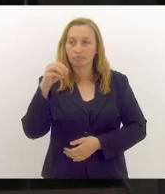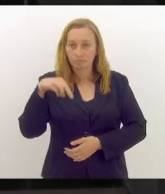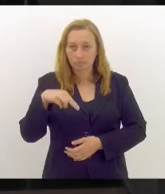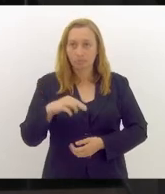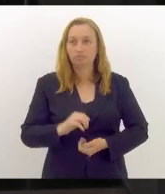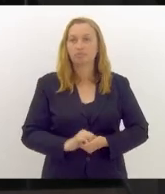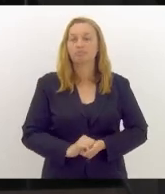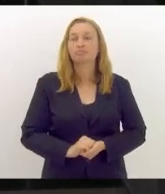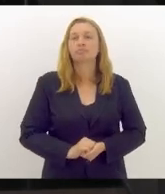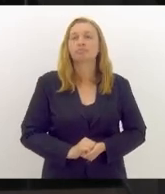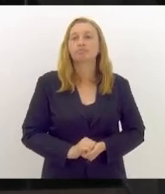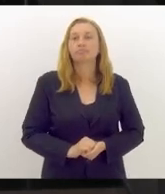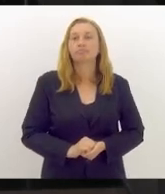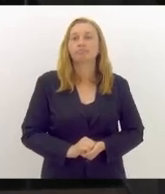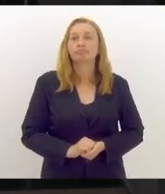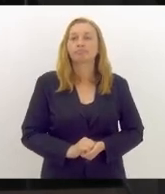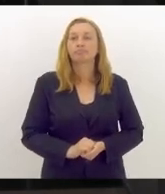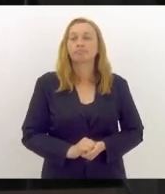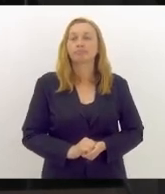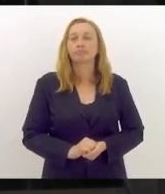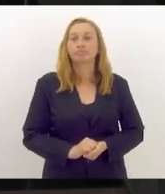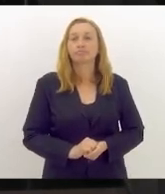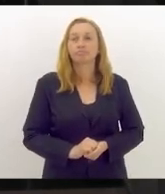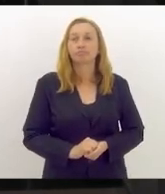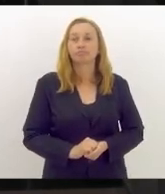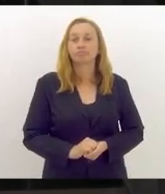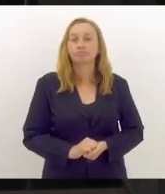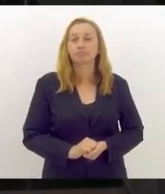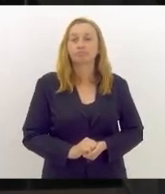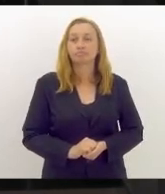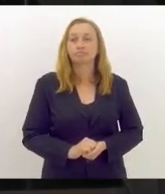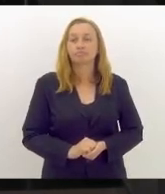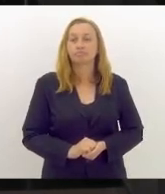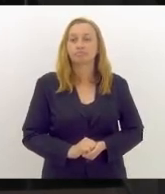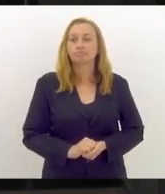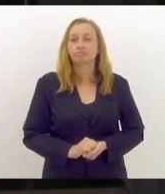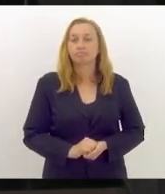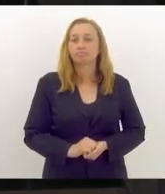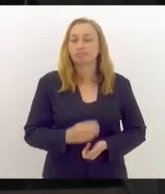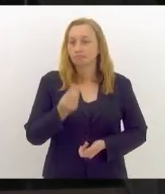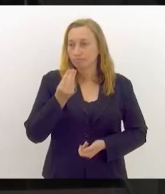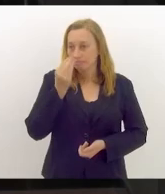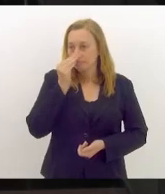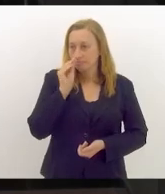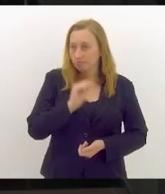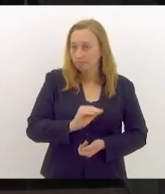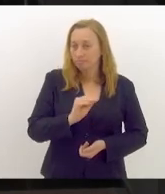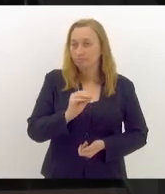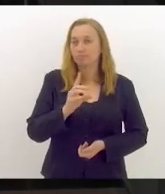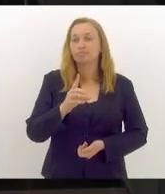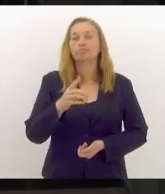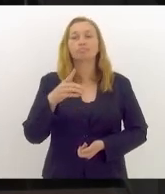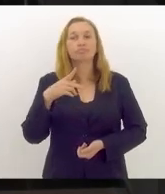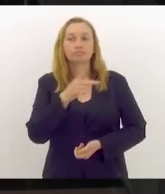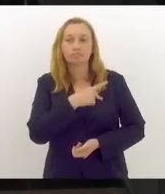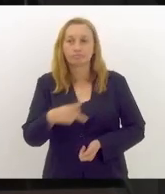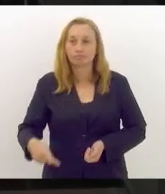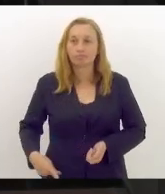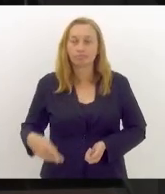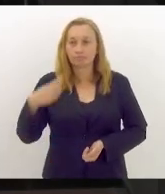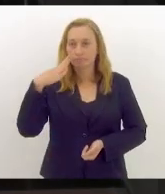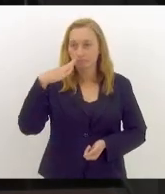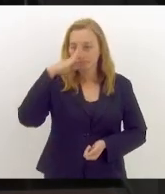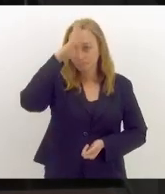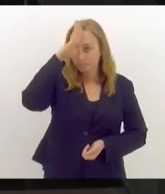tinha sido destratado pelo ainda presidente Bolsonaro, e, até